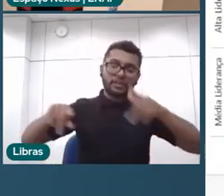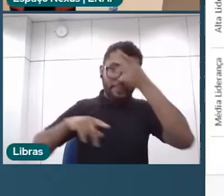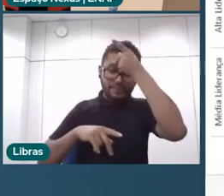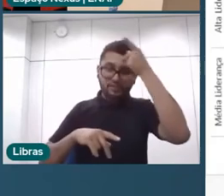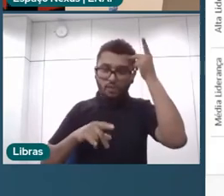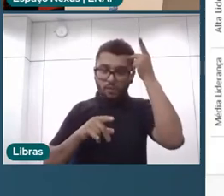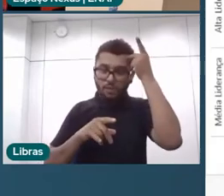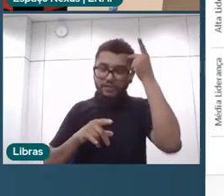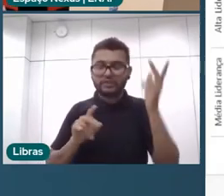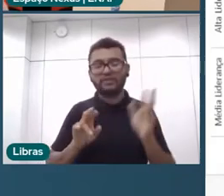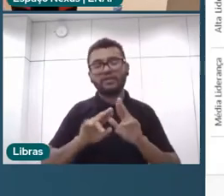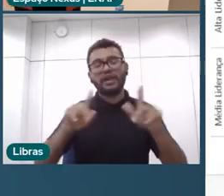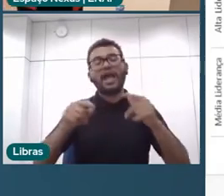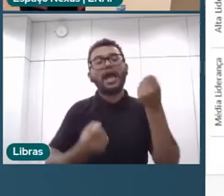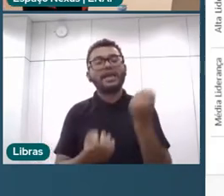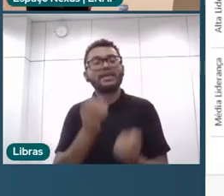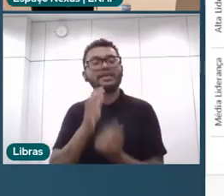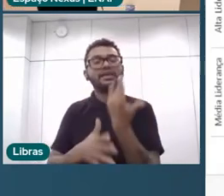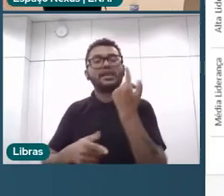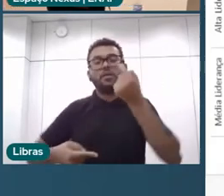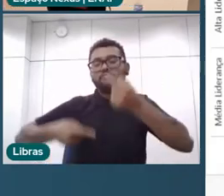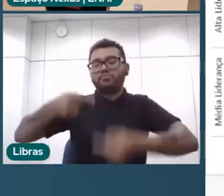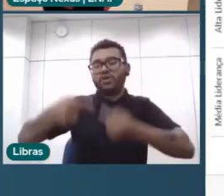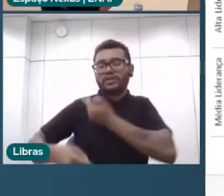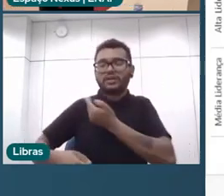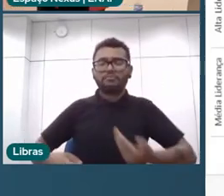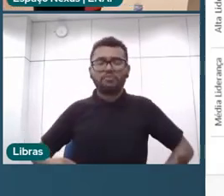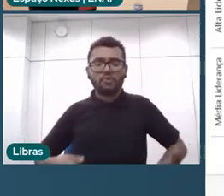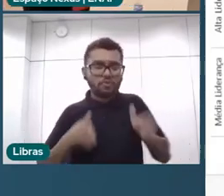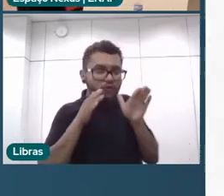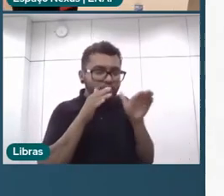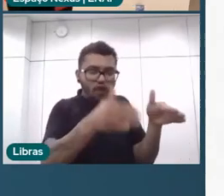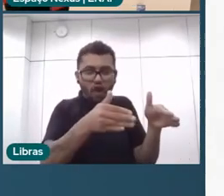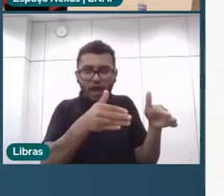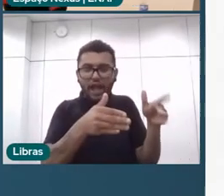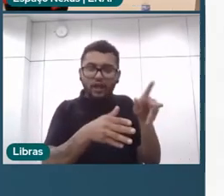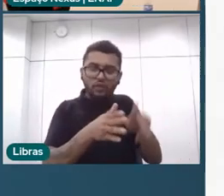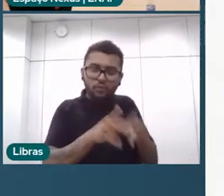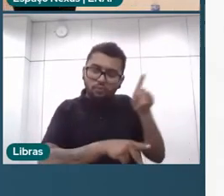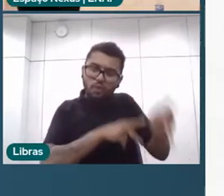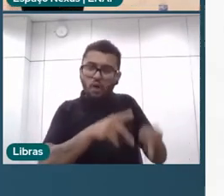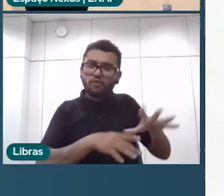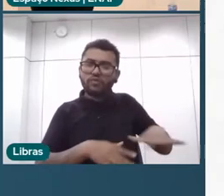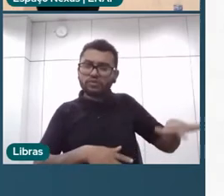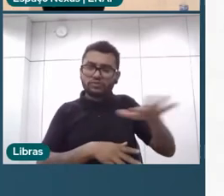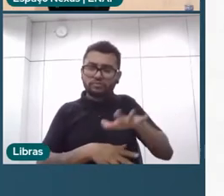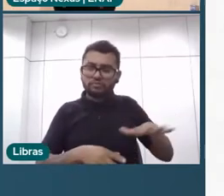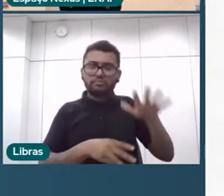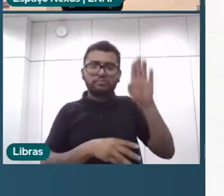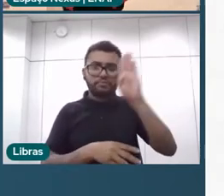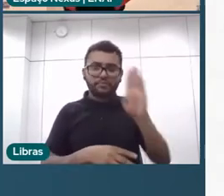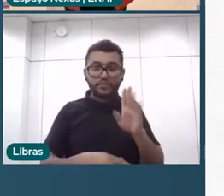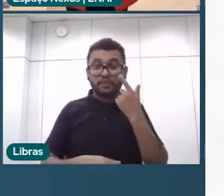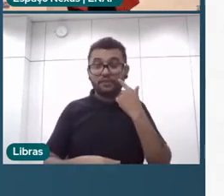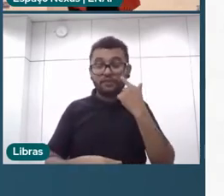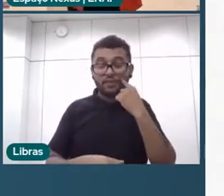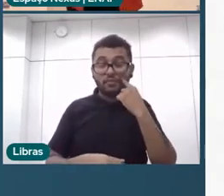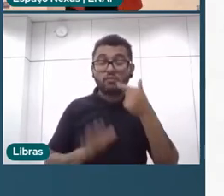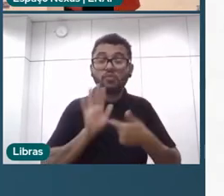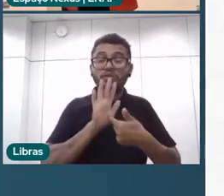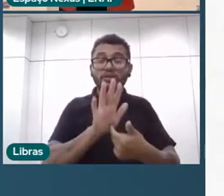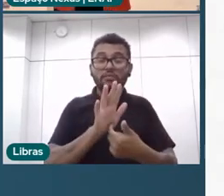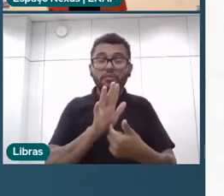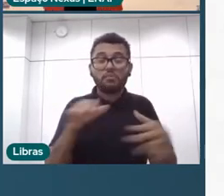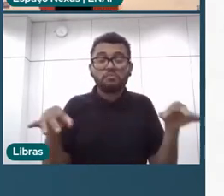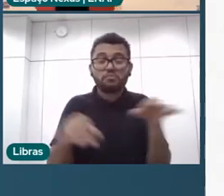é isso que vai gerar políticas públicas também, mas pensando nessa diversidade da população brasileira. Aqui está só o quadro, e aí só para terminar,